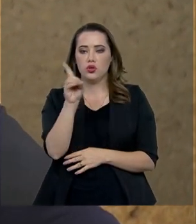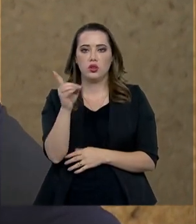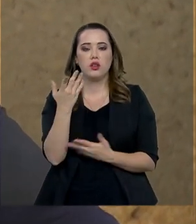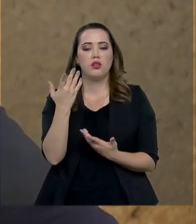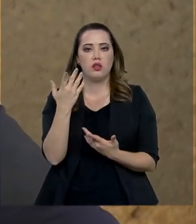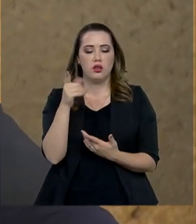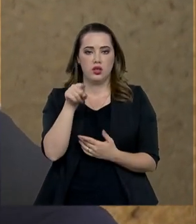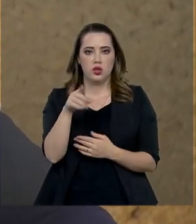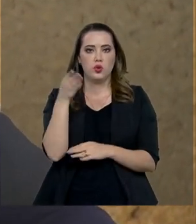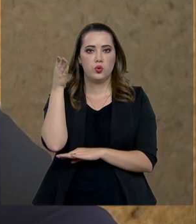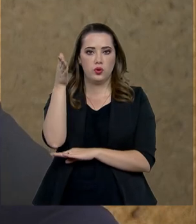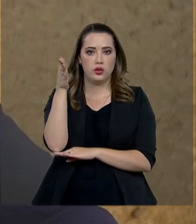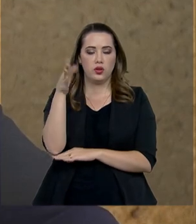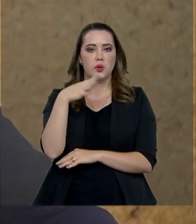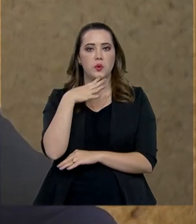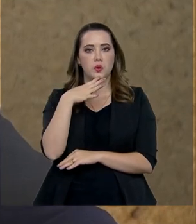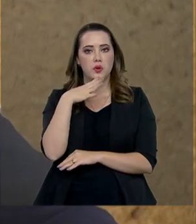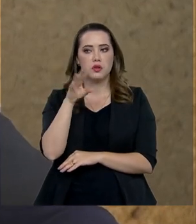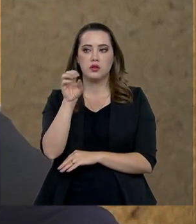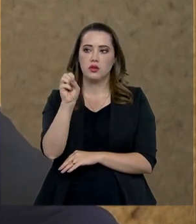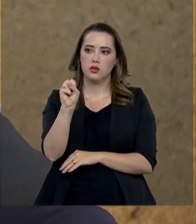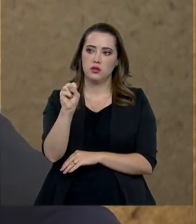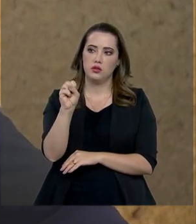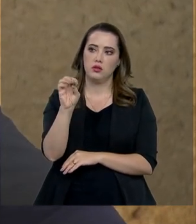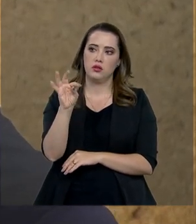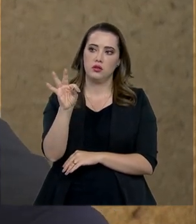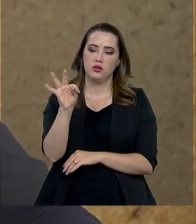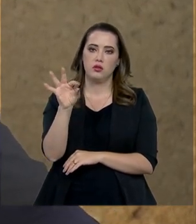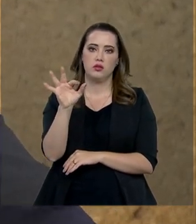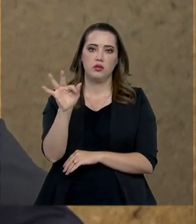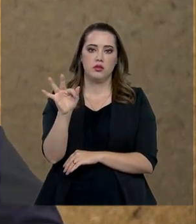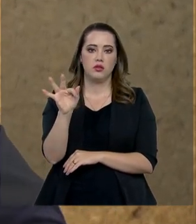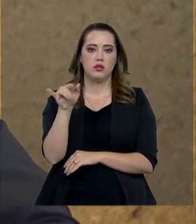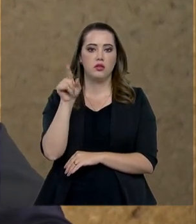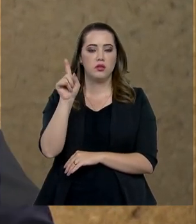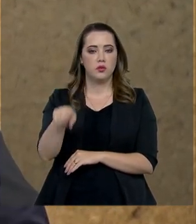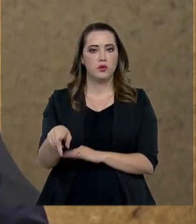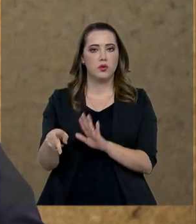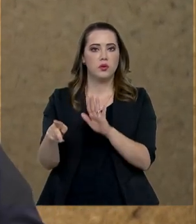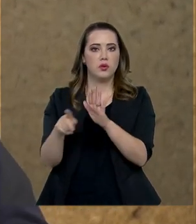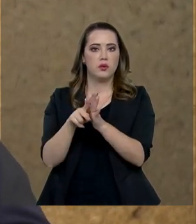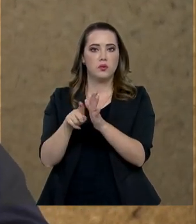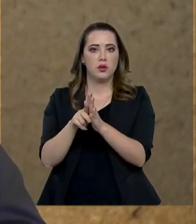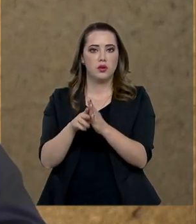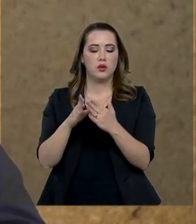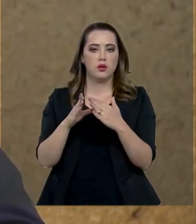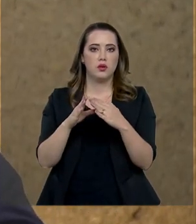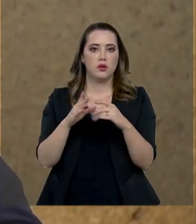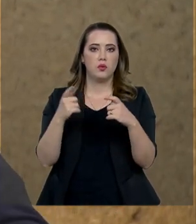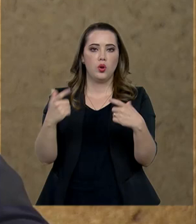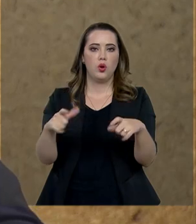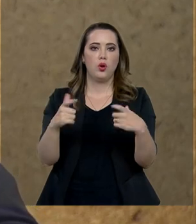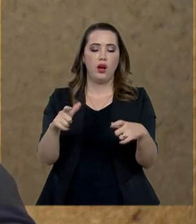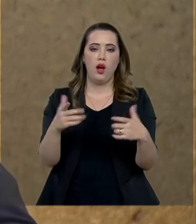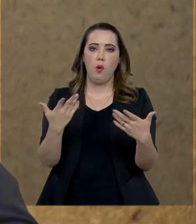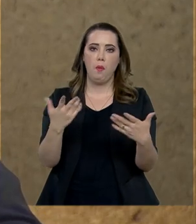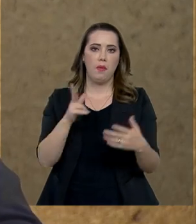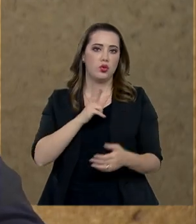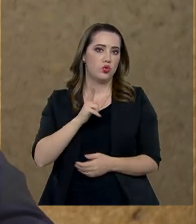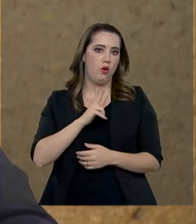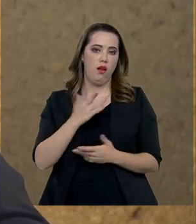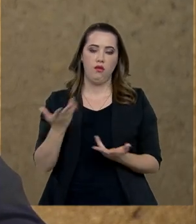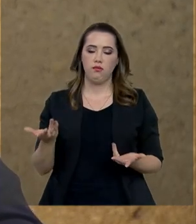isso é inclusive reconhecido pelo STF, aquilo passa a ser uma propriedade de uso privado.